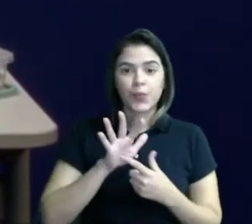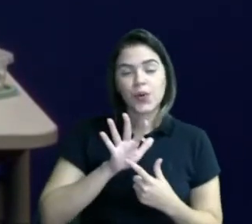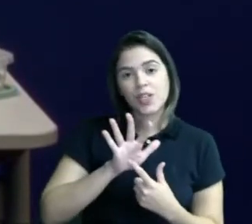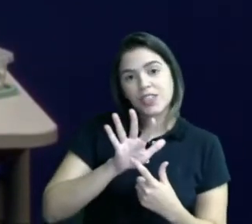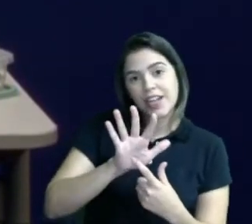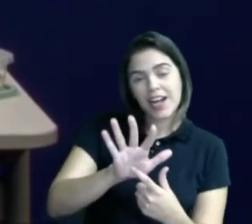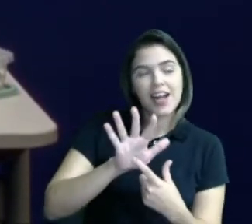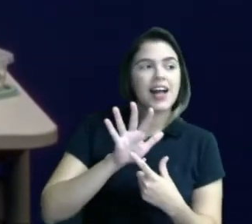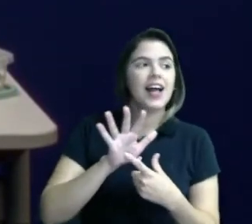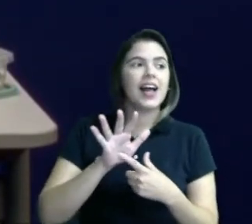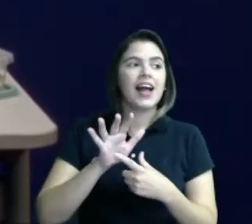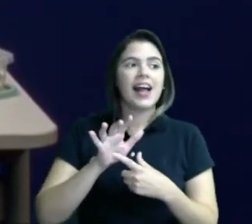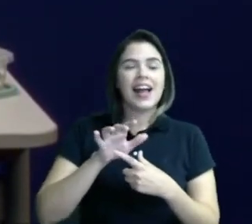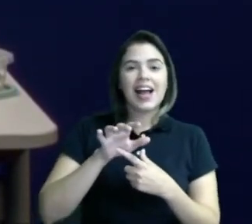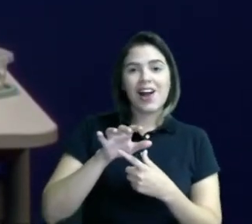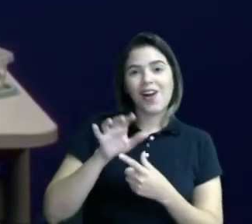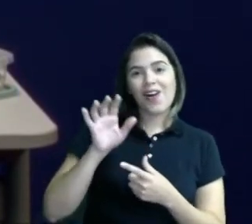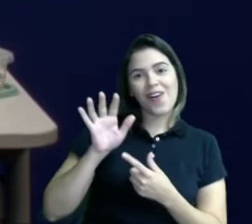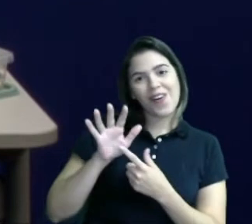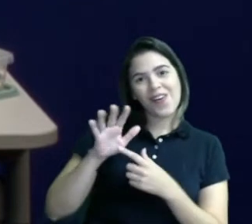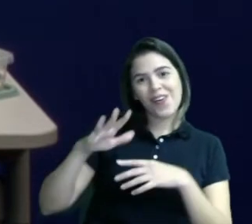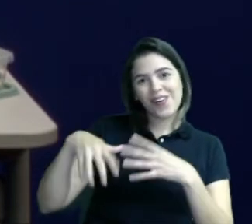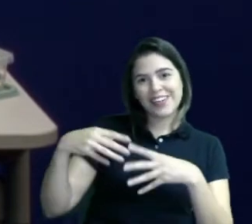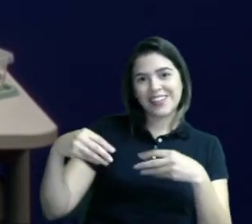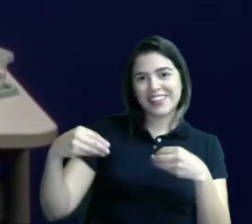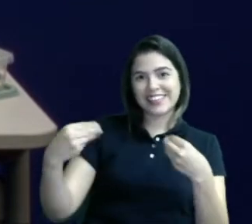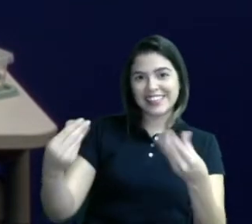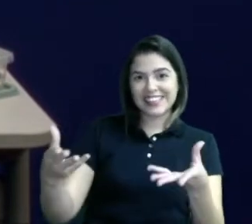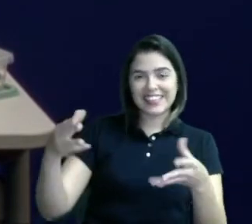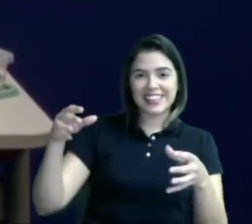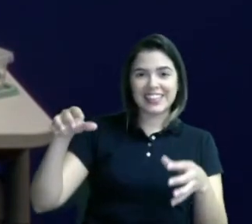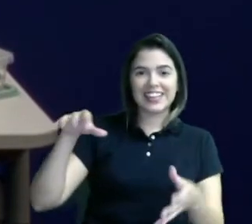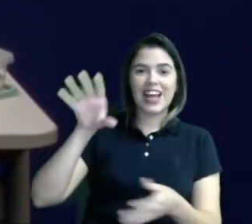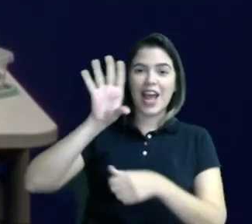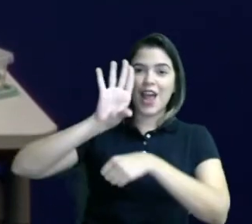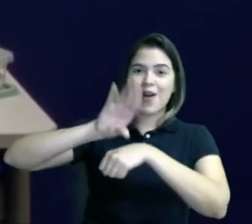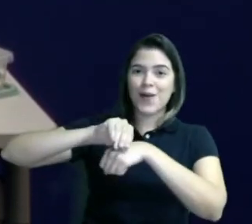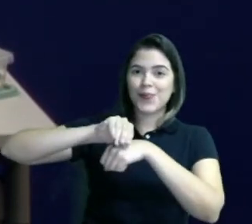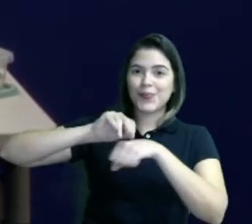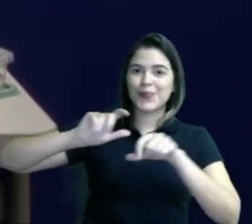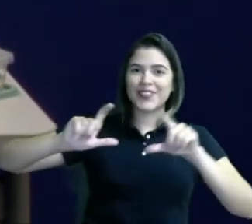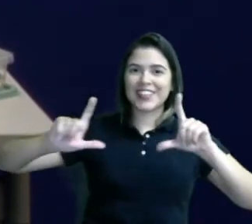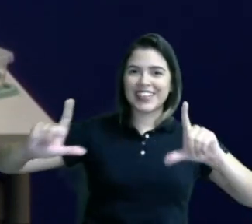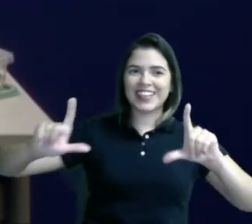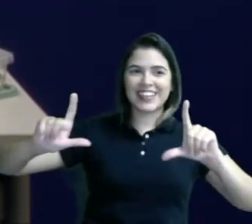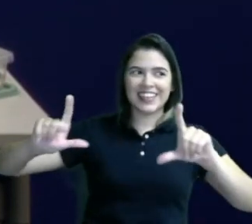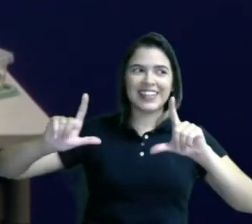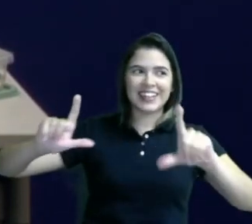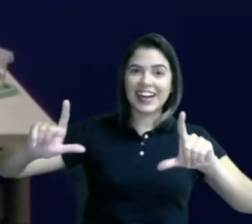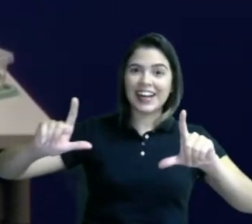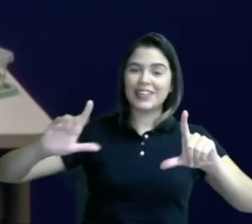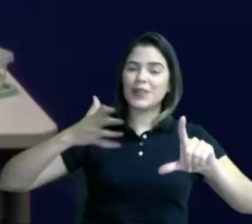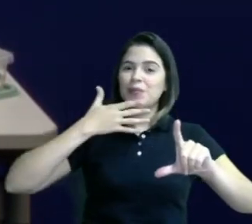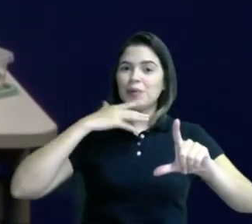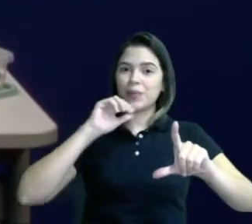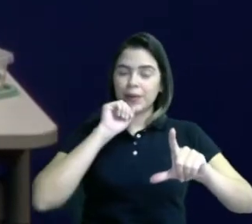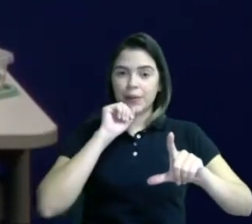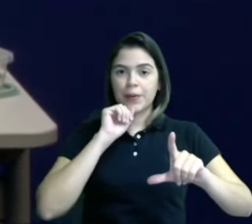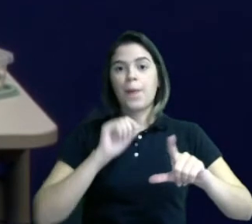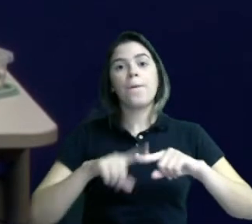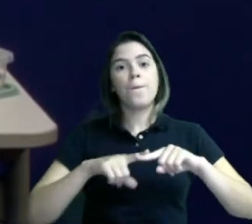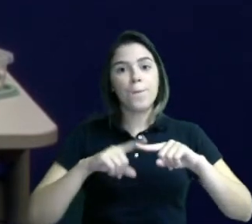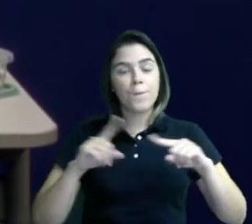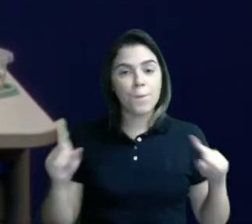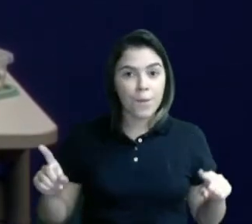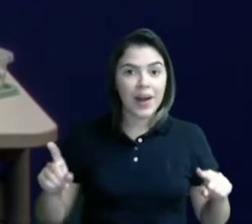Olha aqui a nossa lembrancinha. Vai ser um porta-retratos para o papai. Mas vai